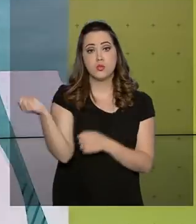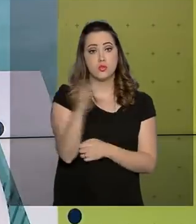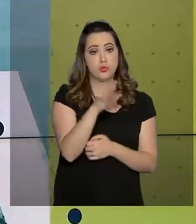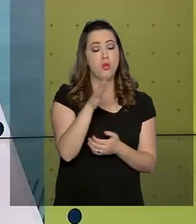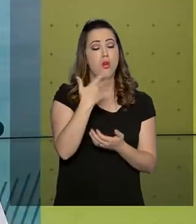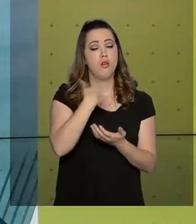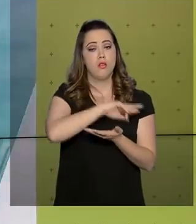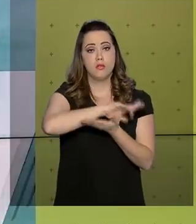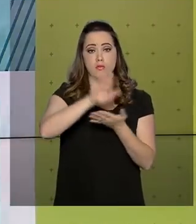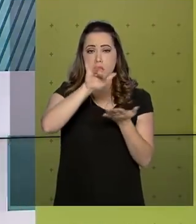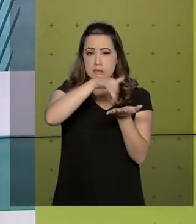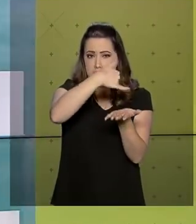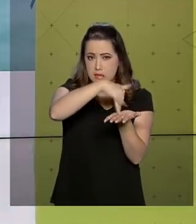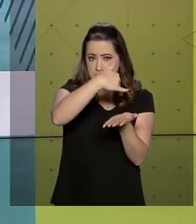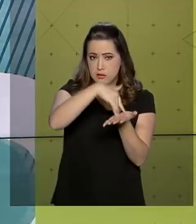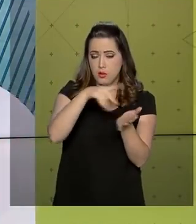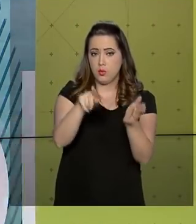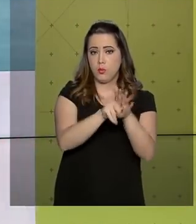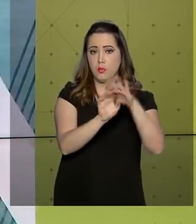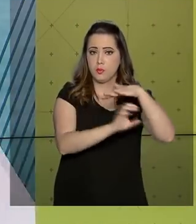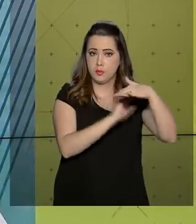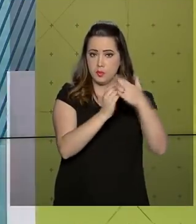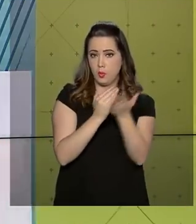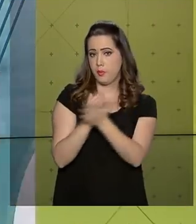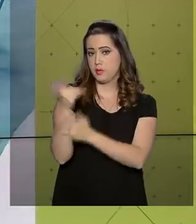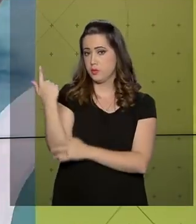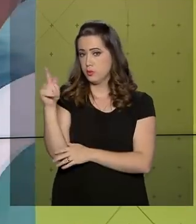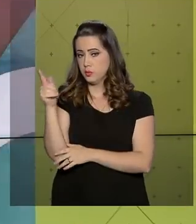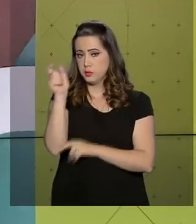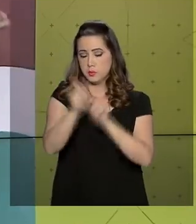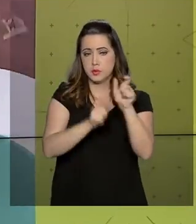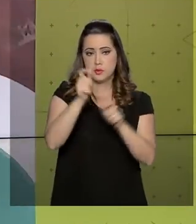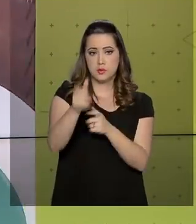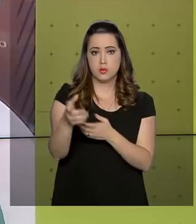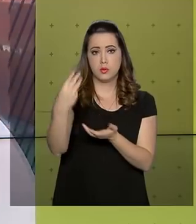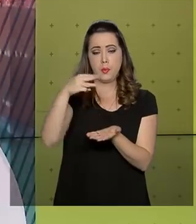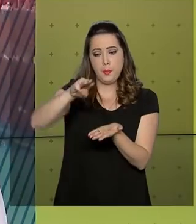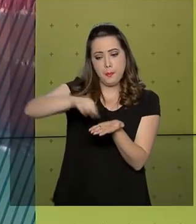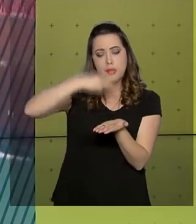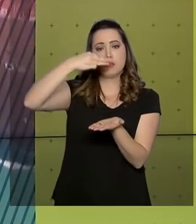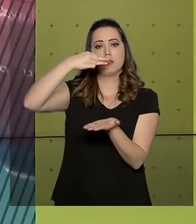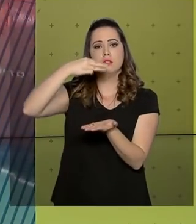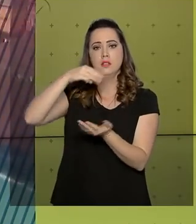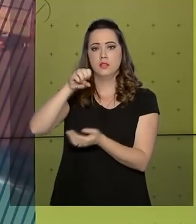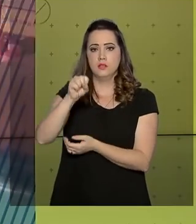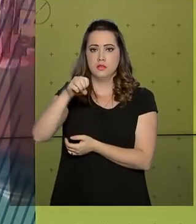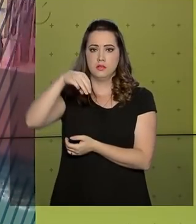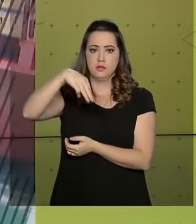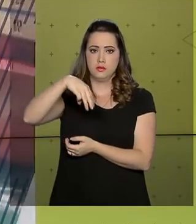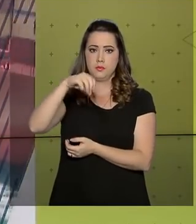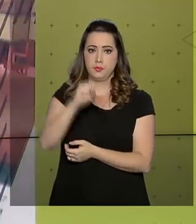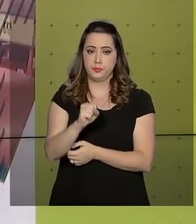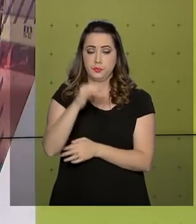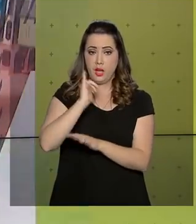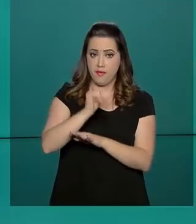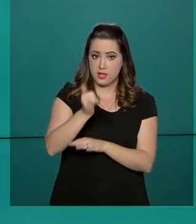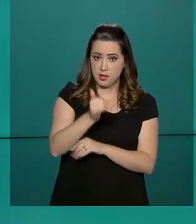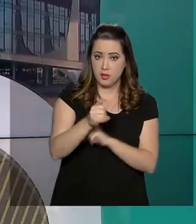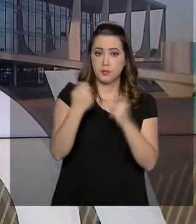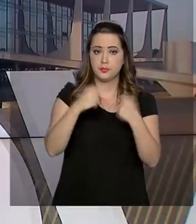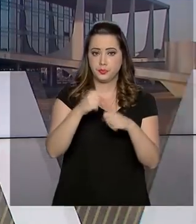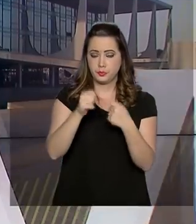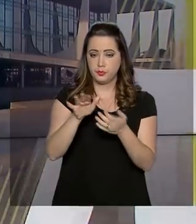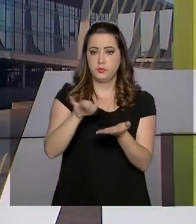operadoras. O projeto começa por Goiás. Os clientes receberão uma mensagem via SMS informando que